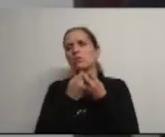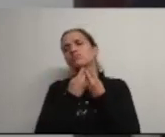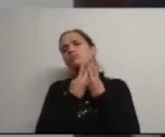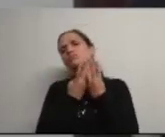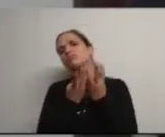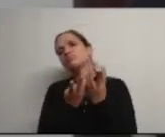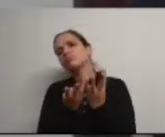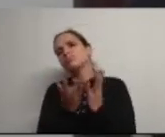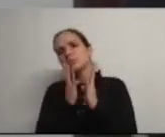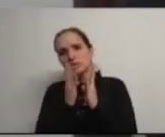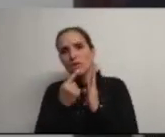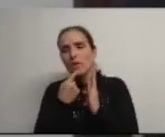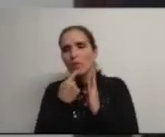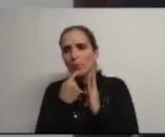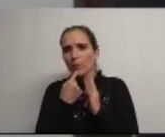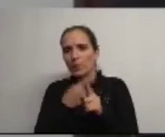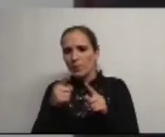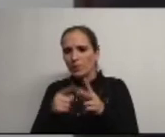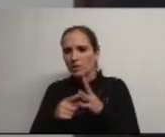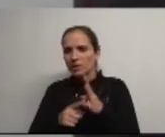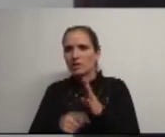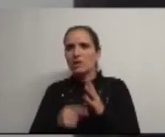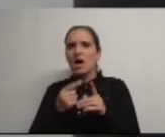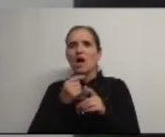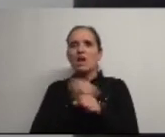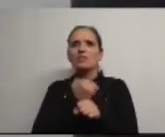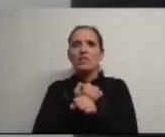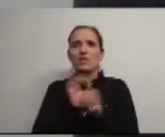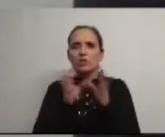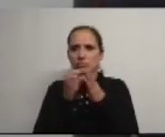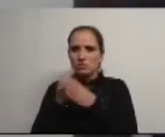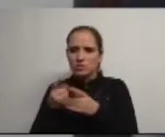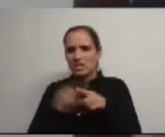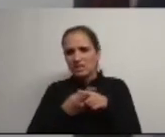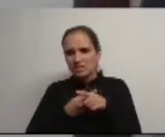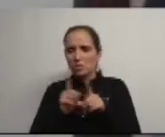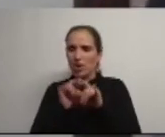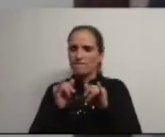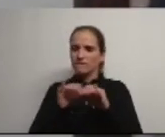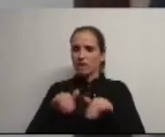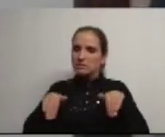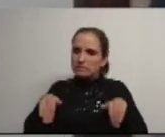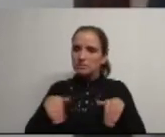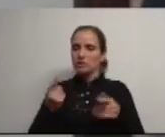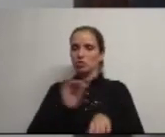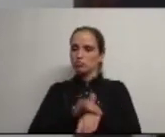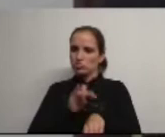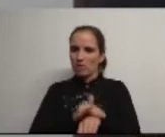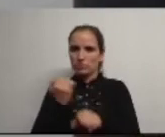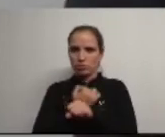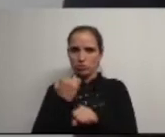Presidente um sem número de virtudes decorrentes da atividade das comissões interessadas isentas produtivas e responsáveis